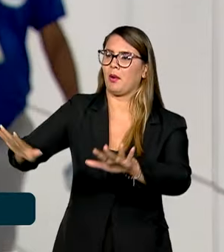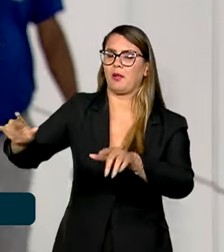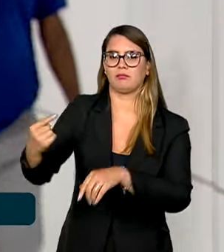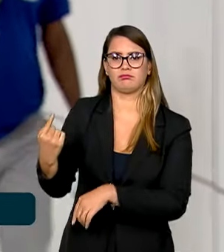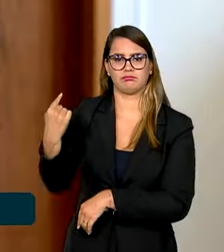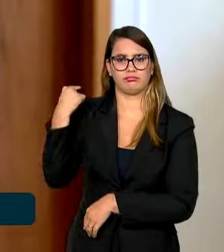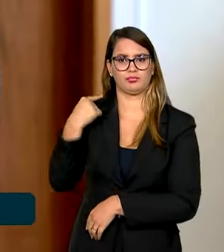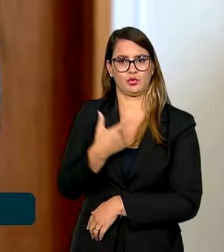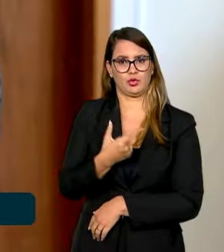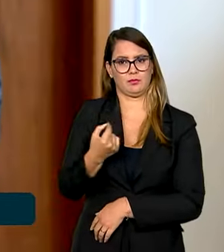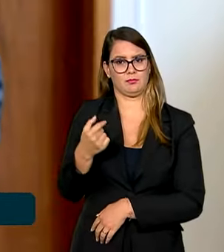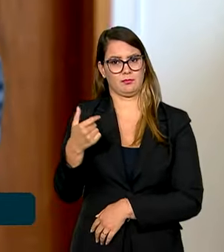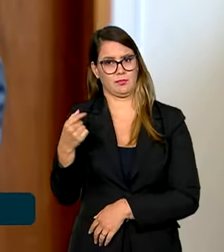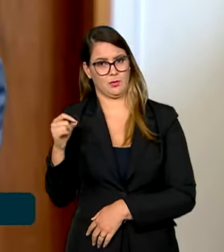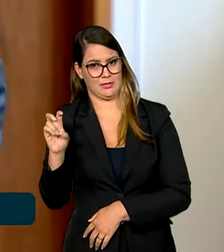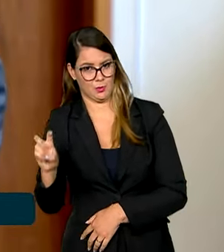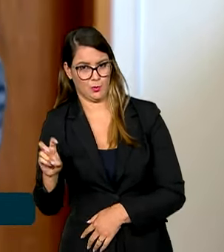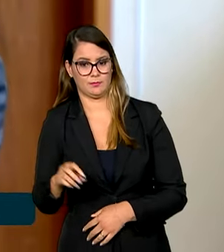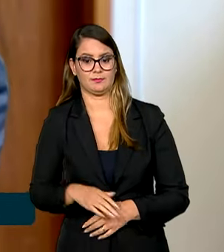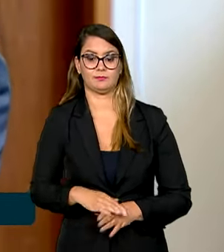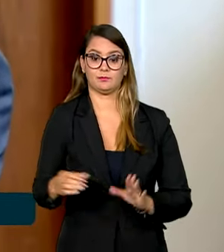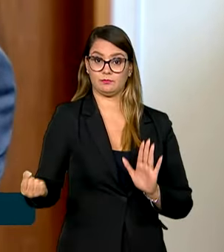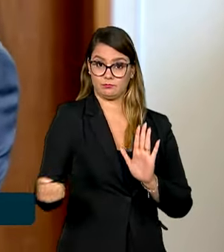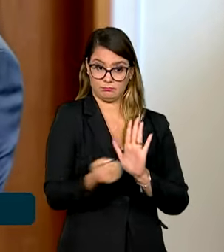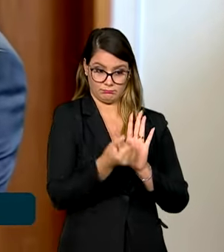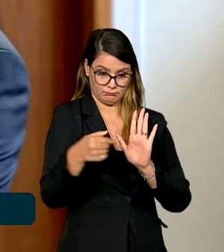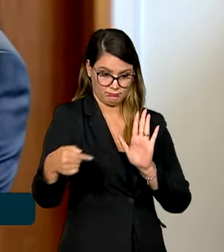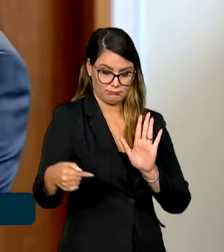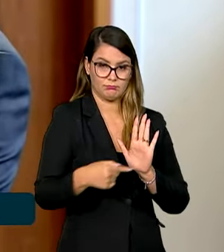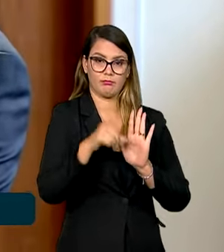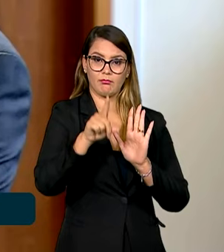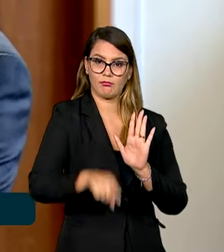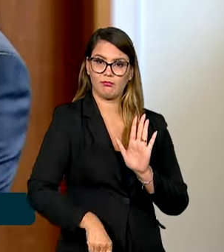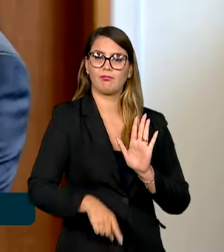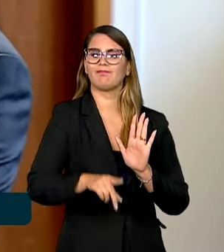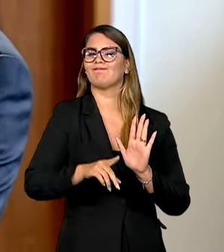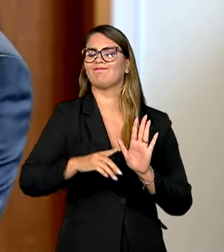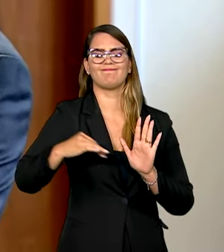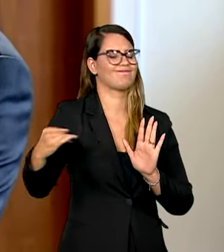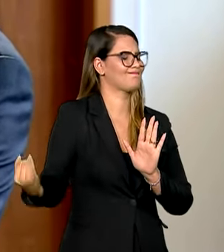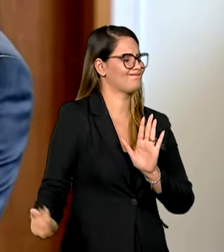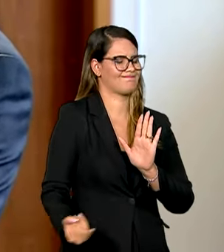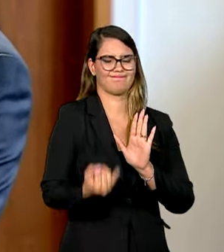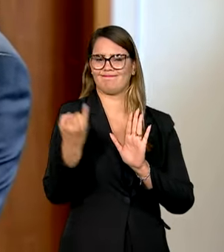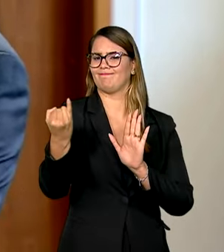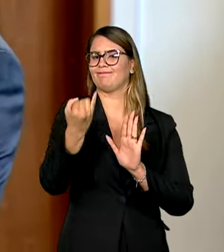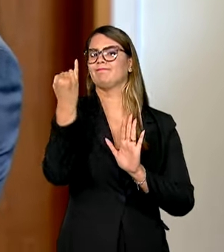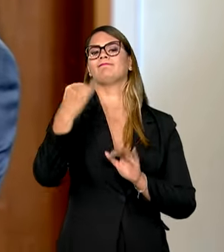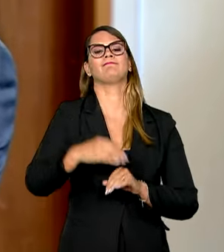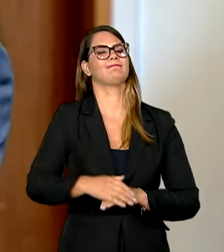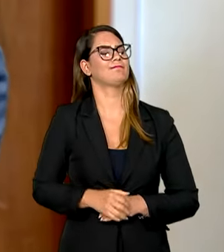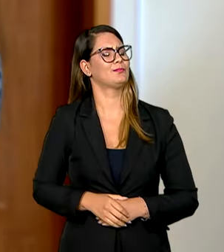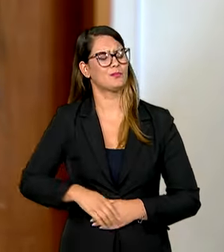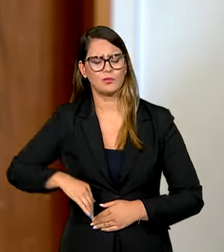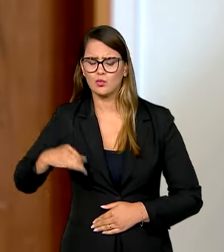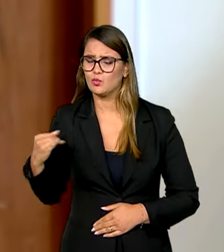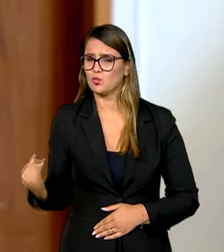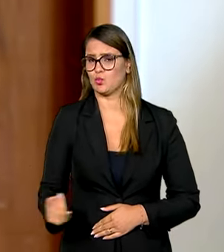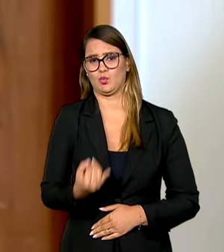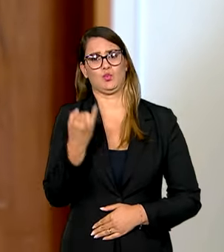2005. O selo de biocombustível social é um instrumento imprescindível, fundamental